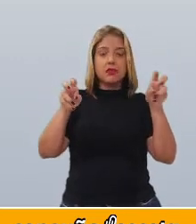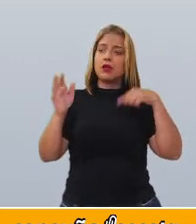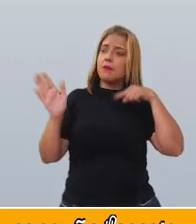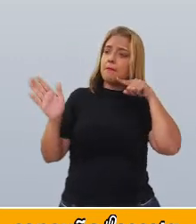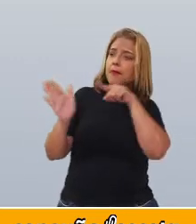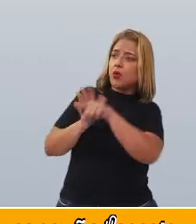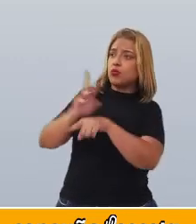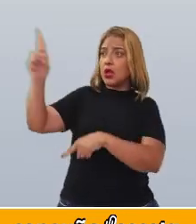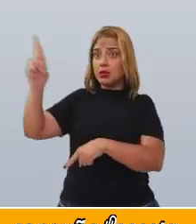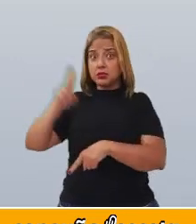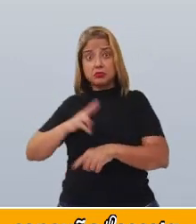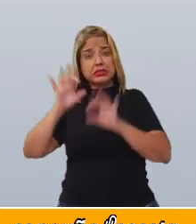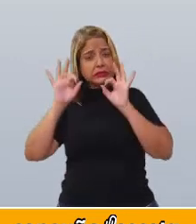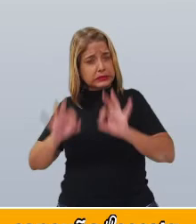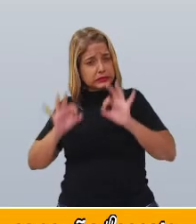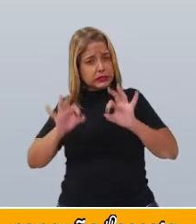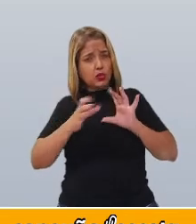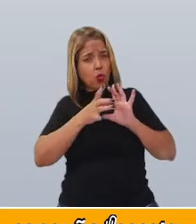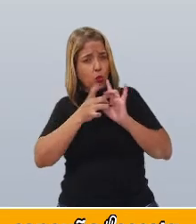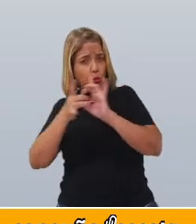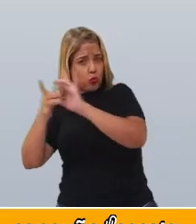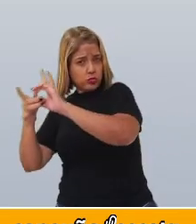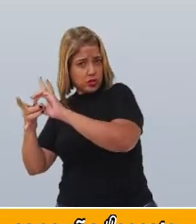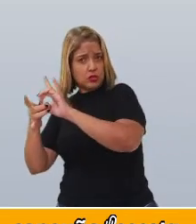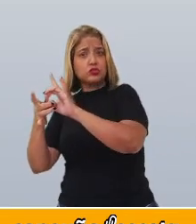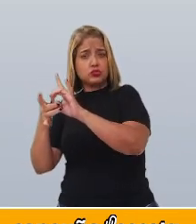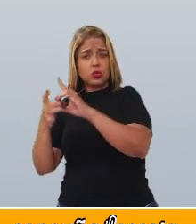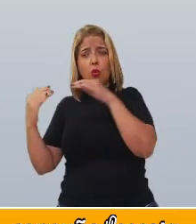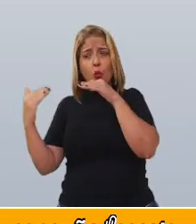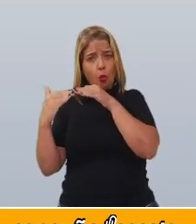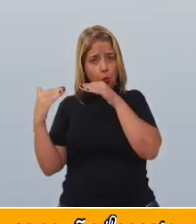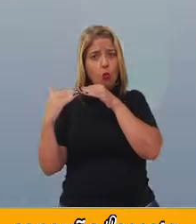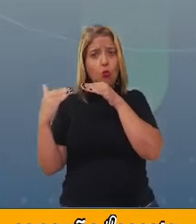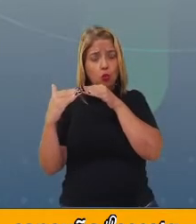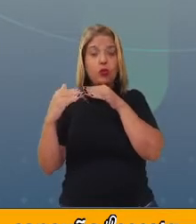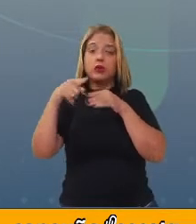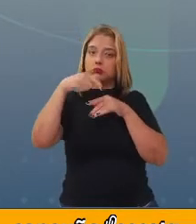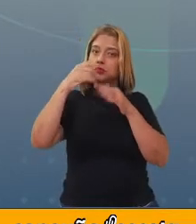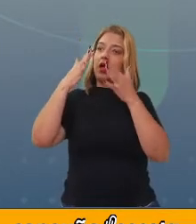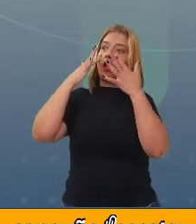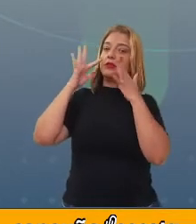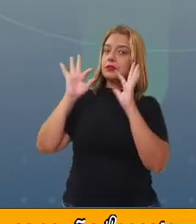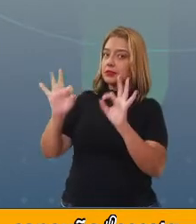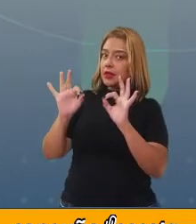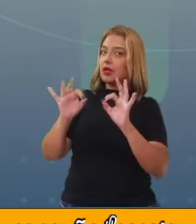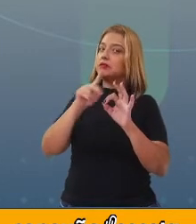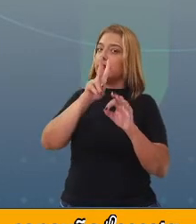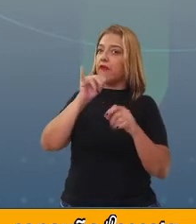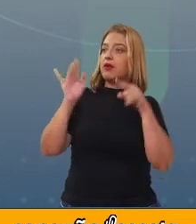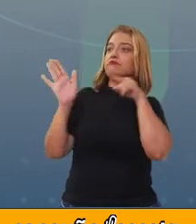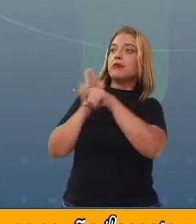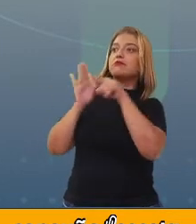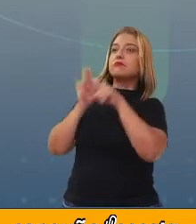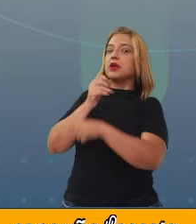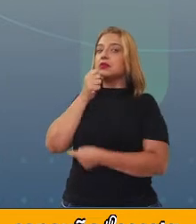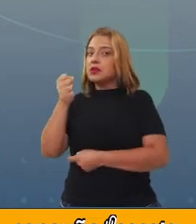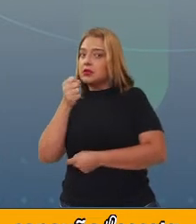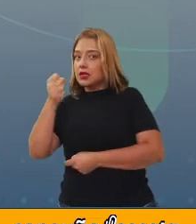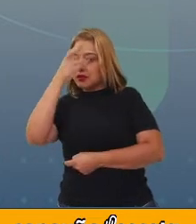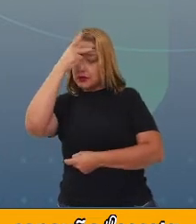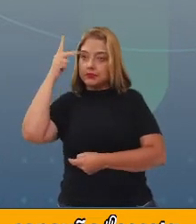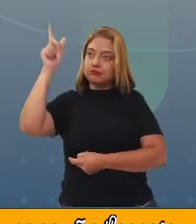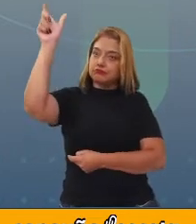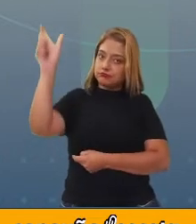entre si? Por isso que você precisa estar atento, atento, quando entrevistar o seu participante ali